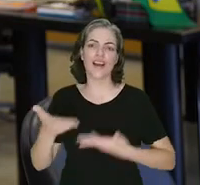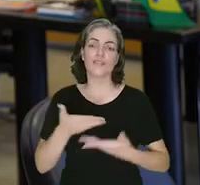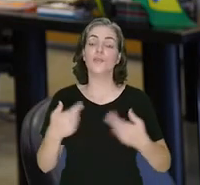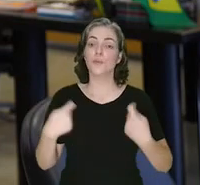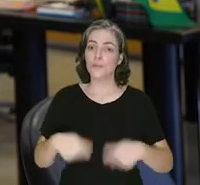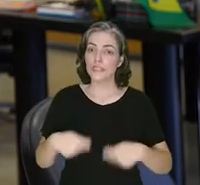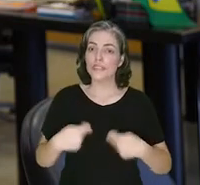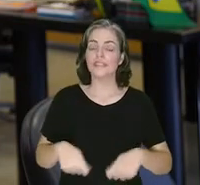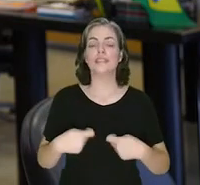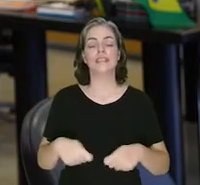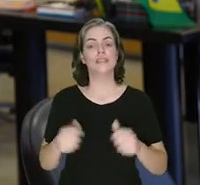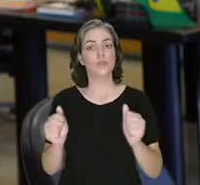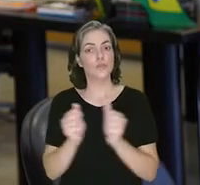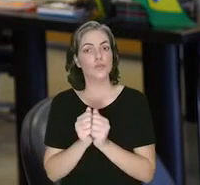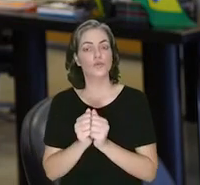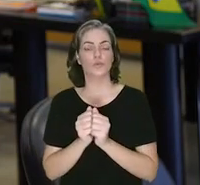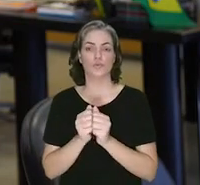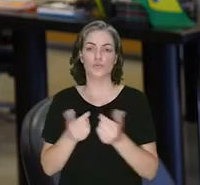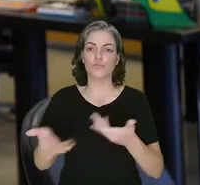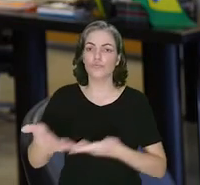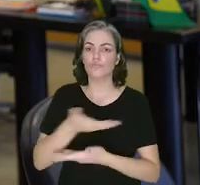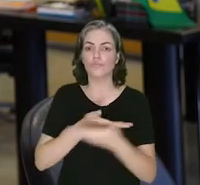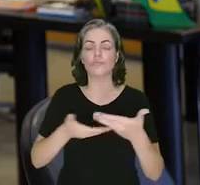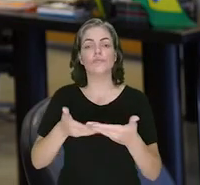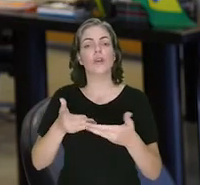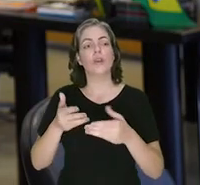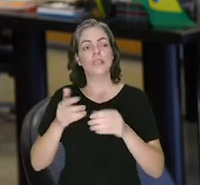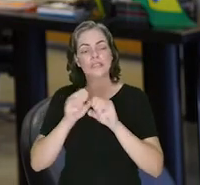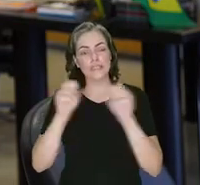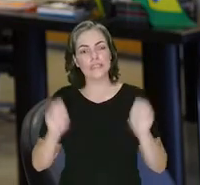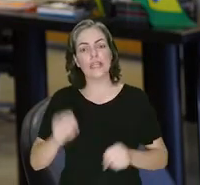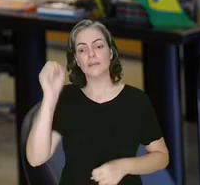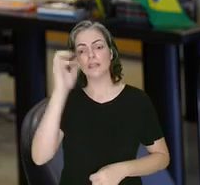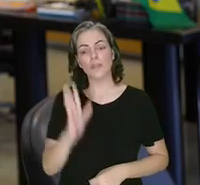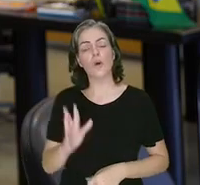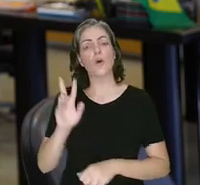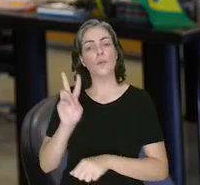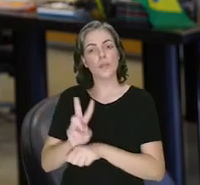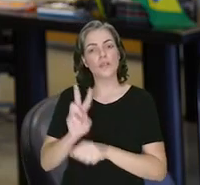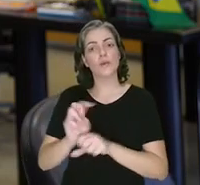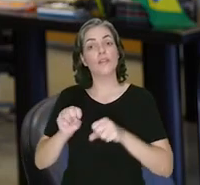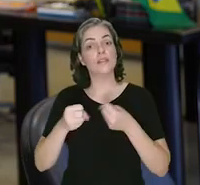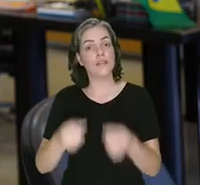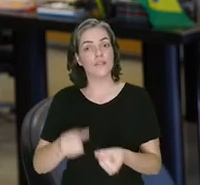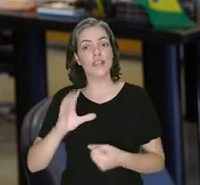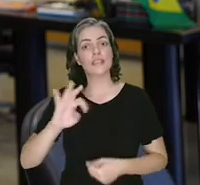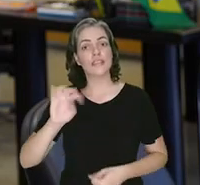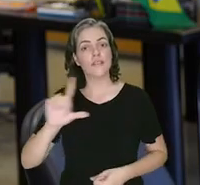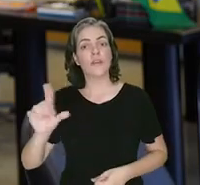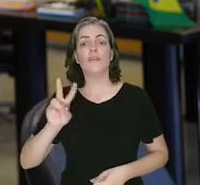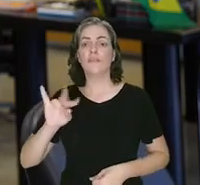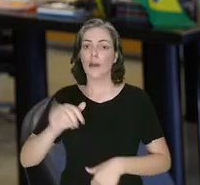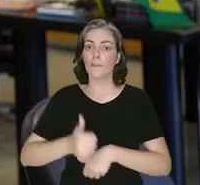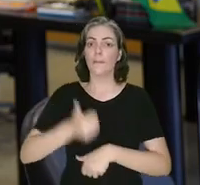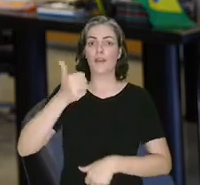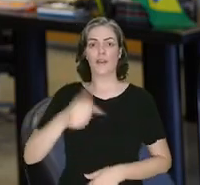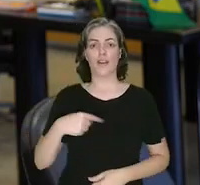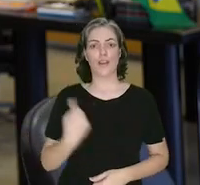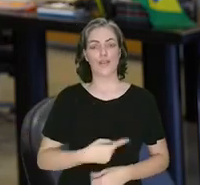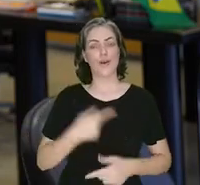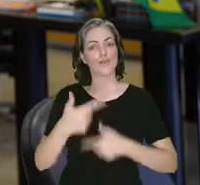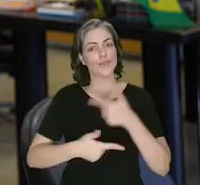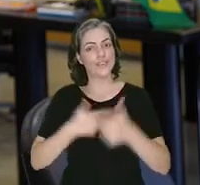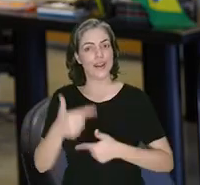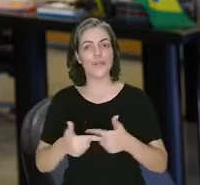diversos entes do Sistema Federal de Proteção e Defesa Civil, propiciando melhoria e eficácia no nosso trabalho